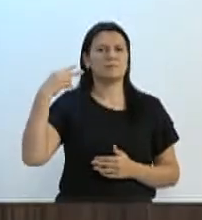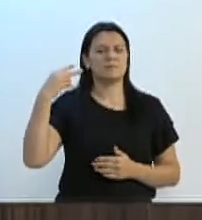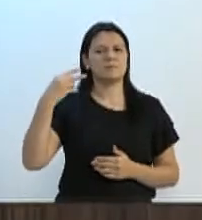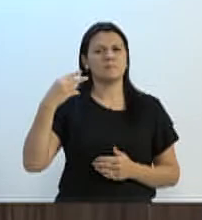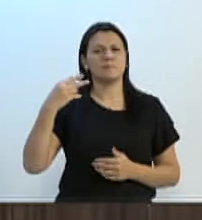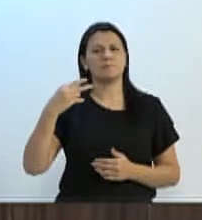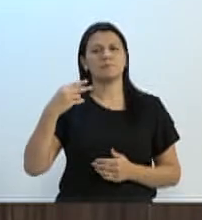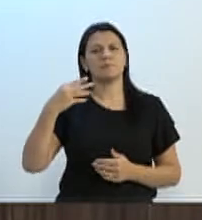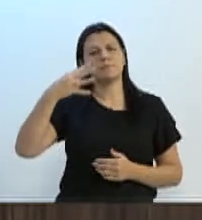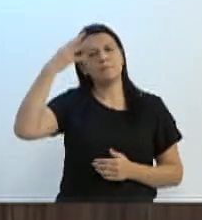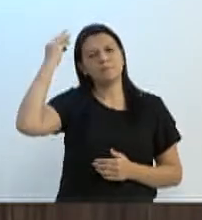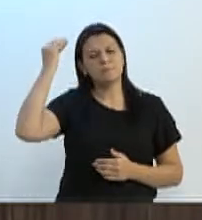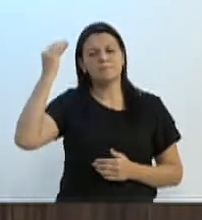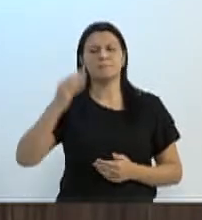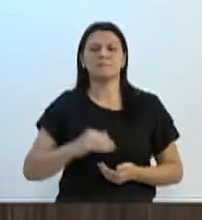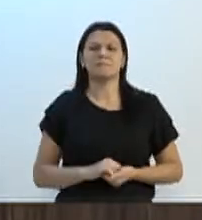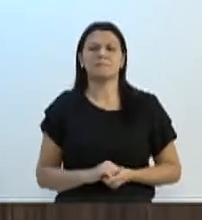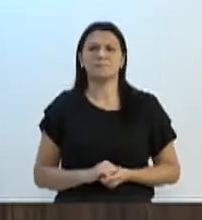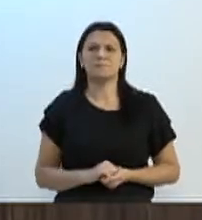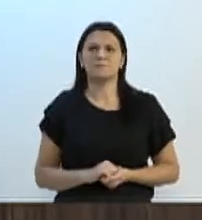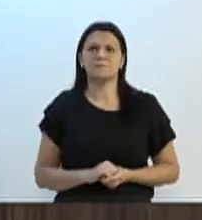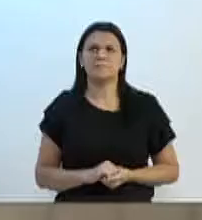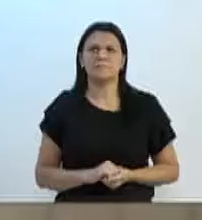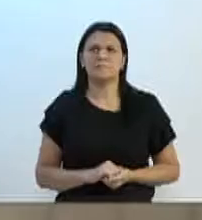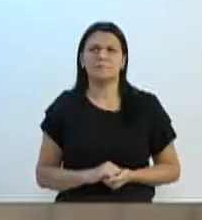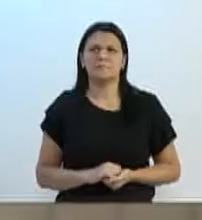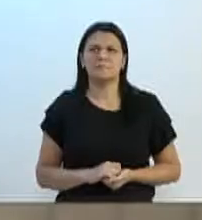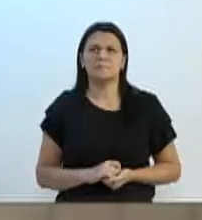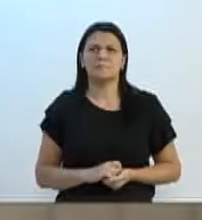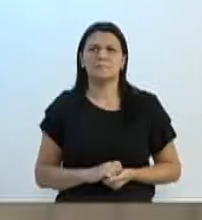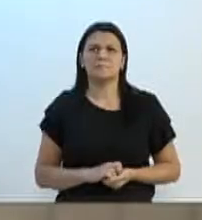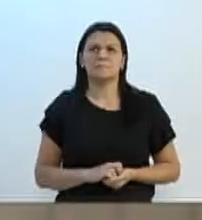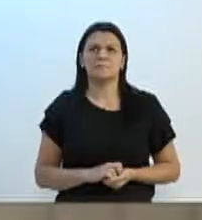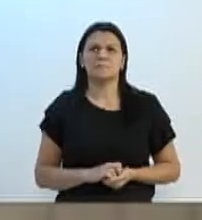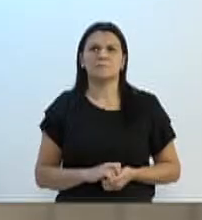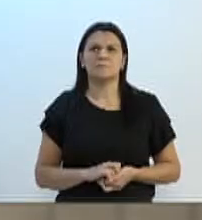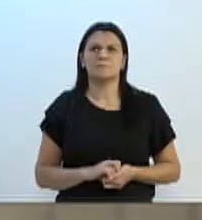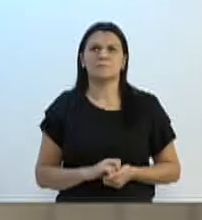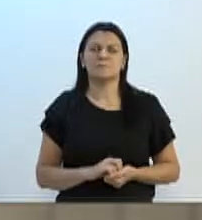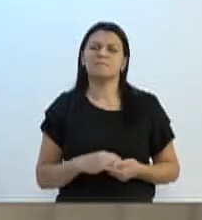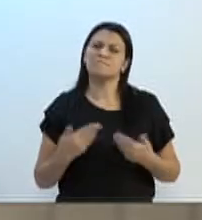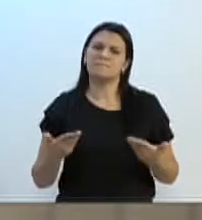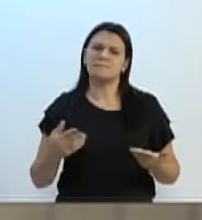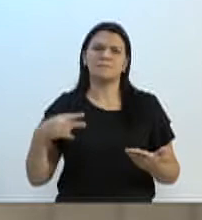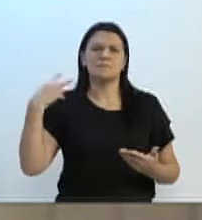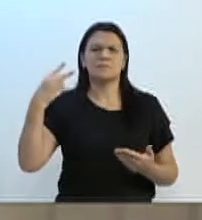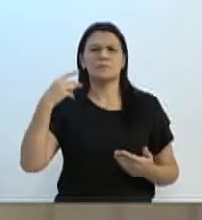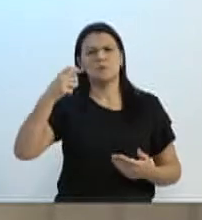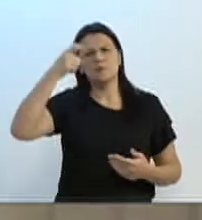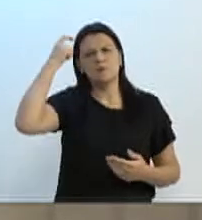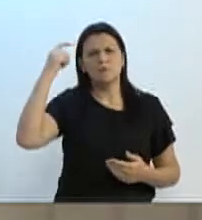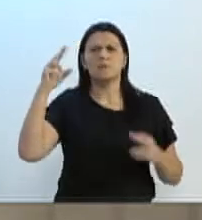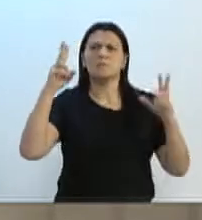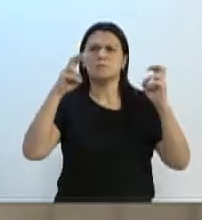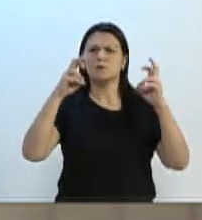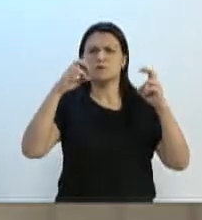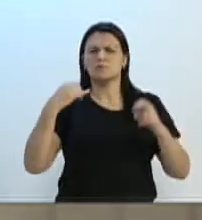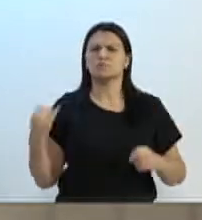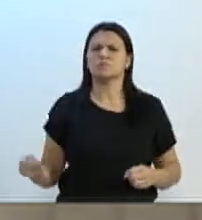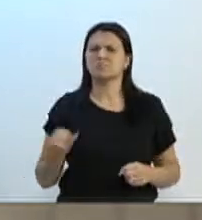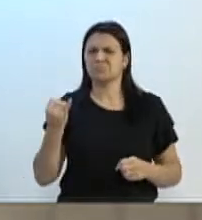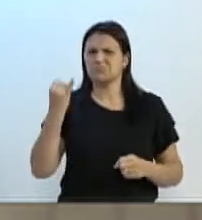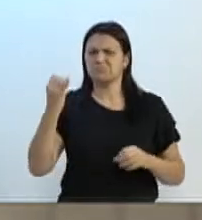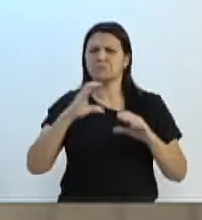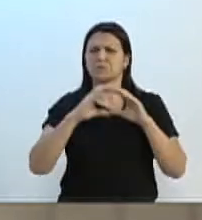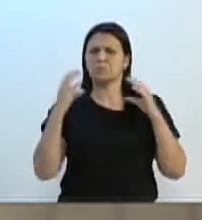vereador, líder do governo, Alexandre Matias. Vereador Adriano, um assunto importante para a nossa comunidade,